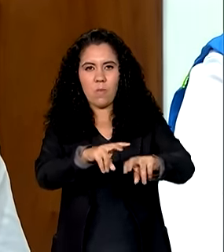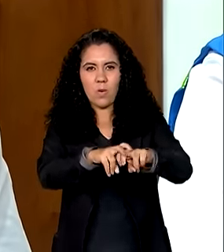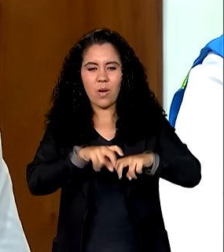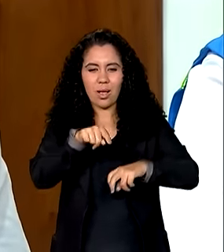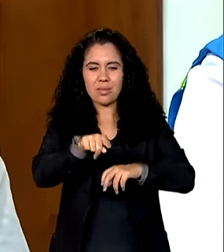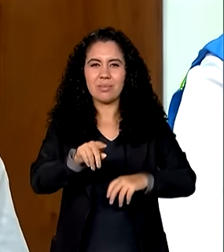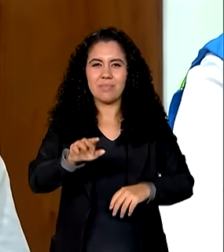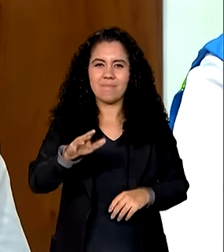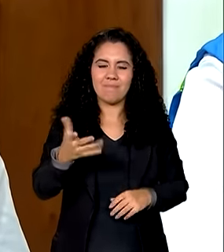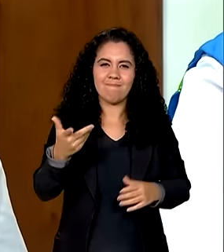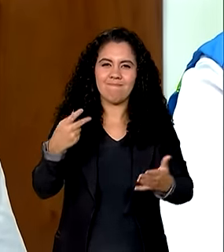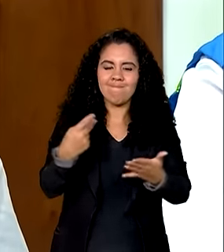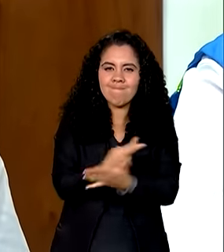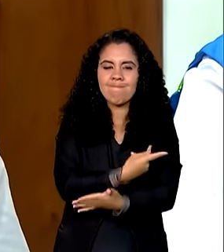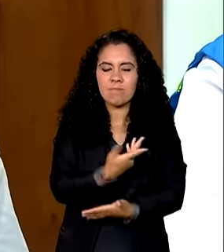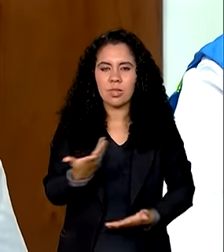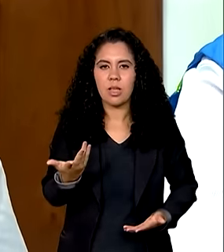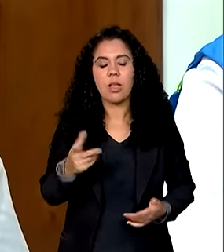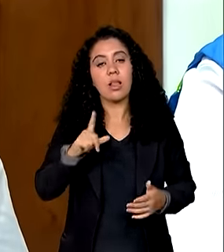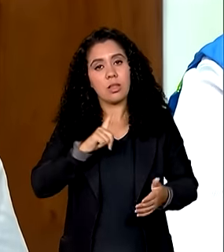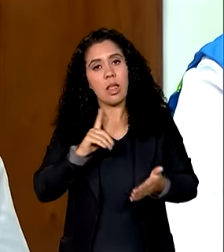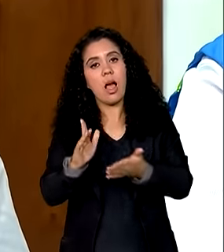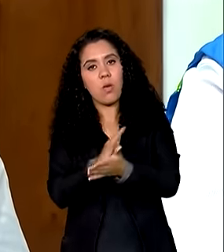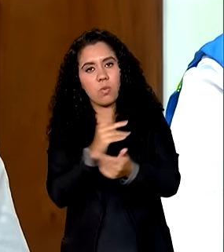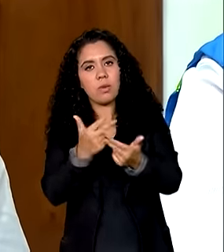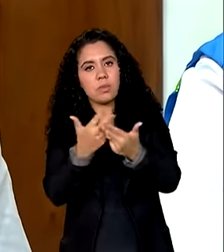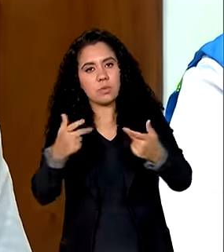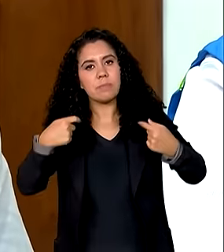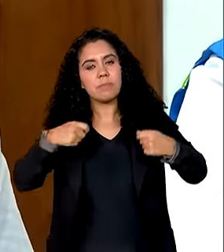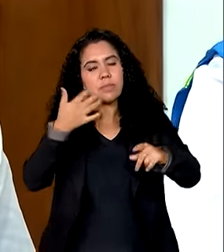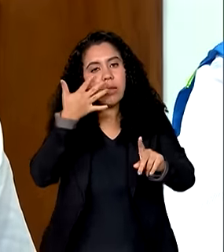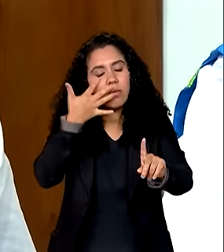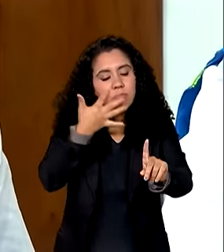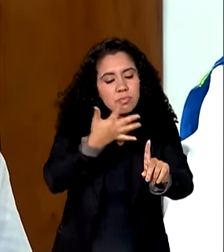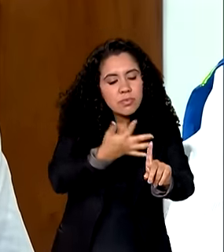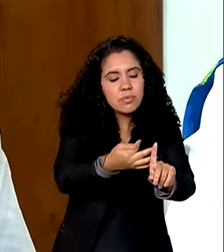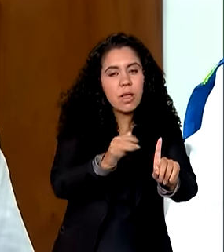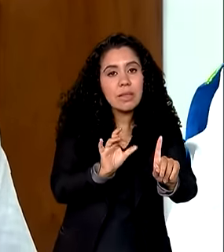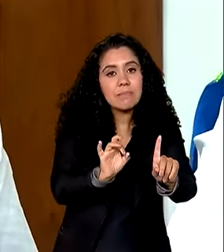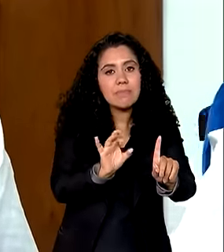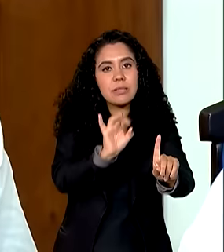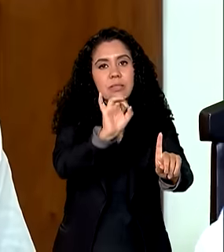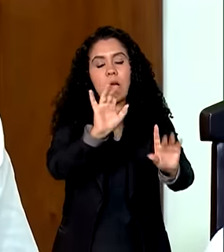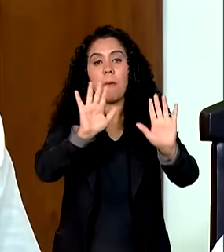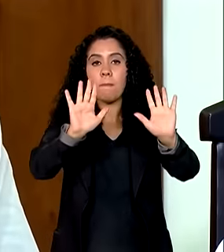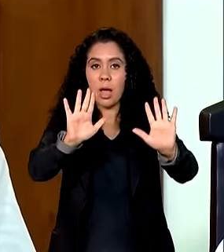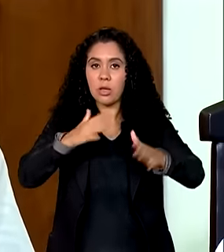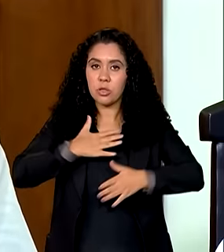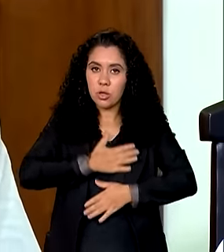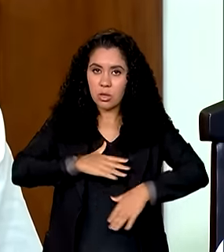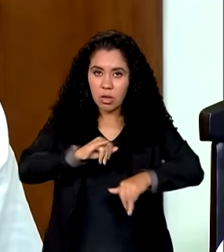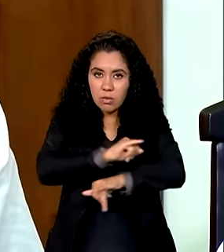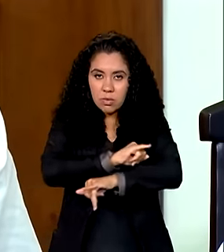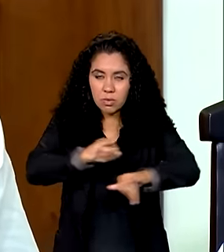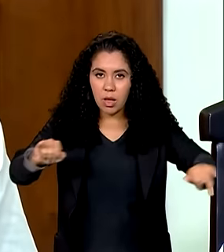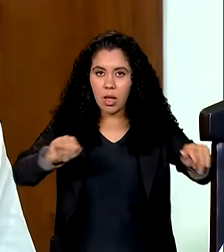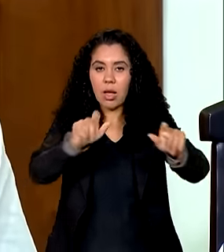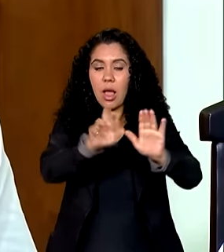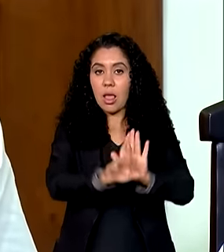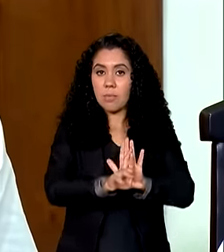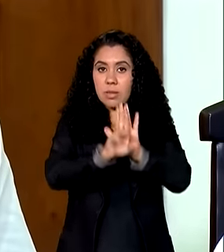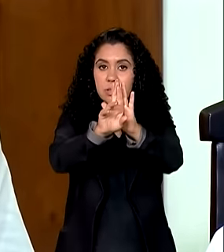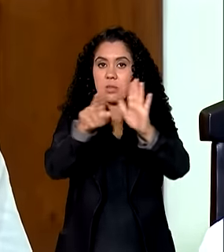situações que vão exigir da gente um cuidado especial mas eu quero também dizer o seguinte as autoridades do Rio Grande do Sul